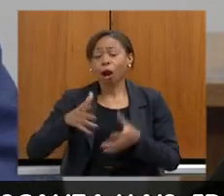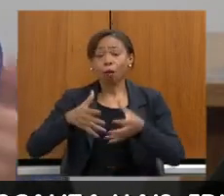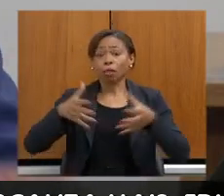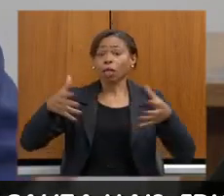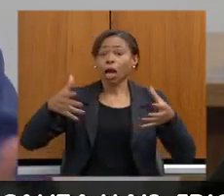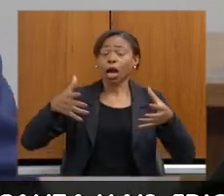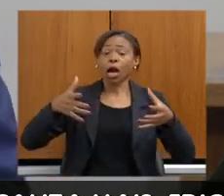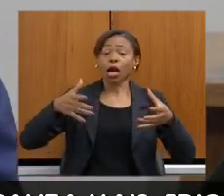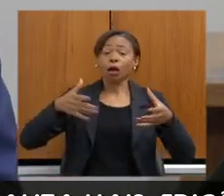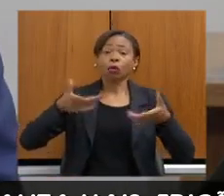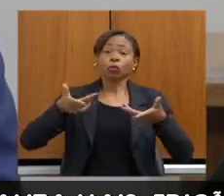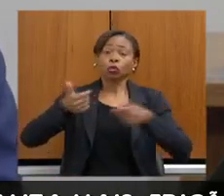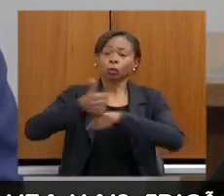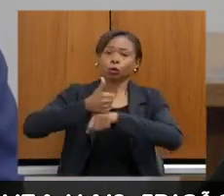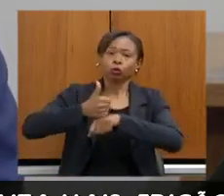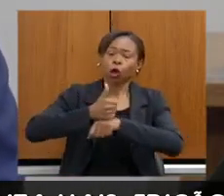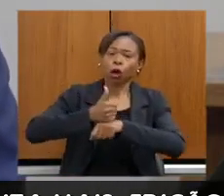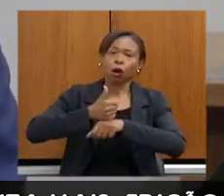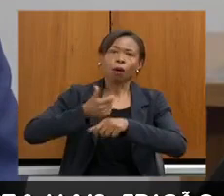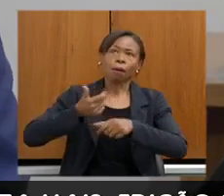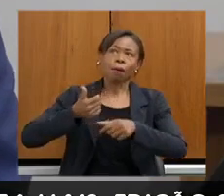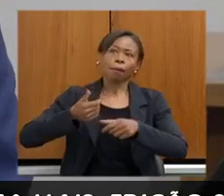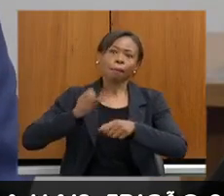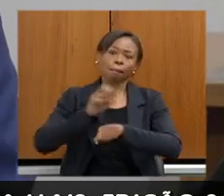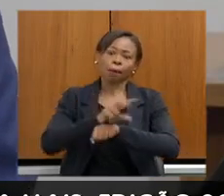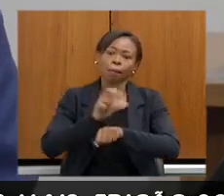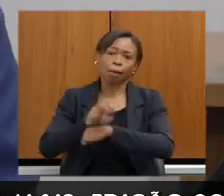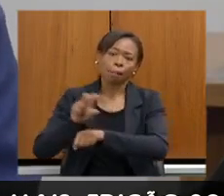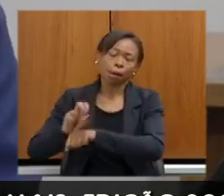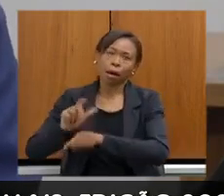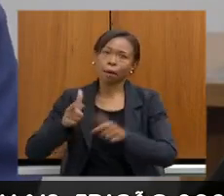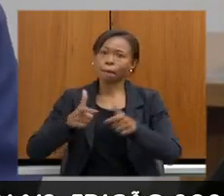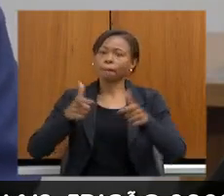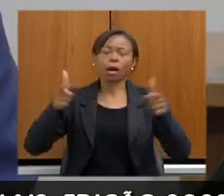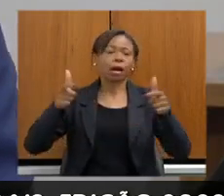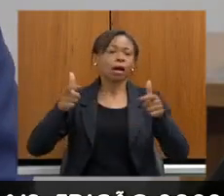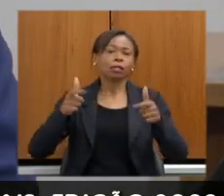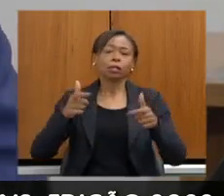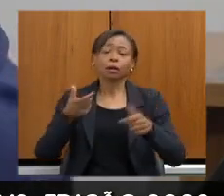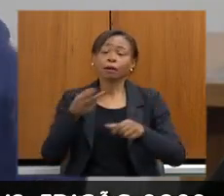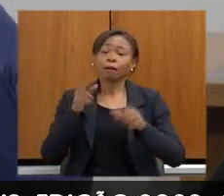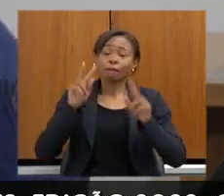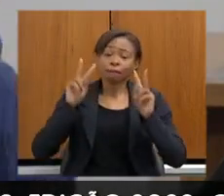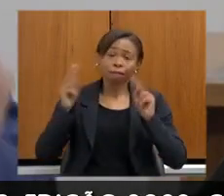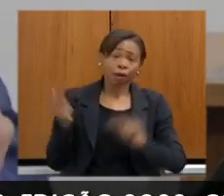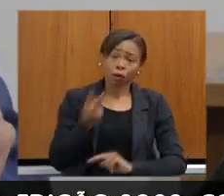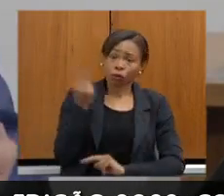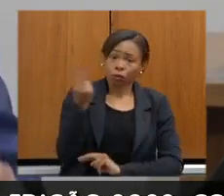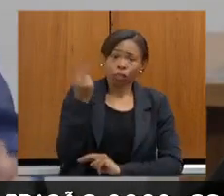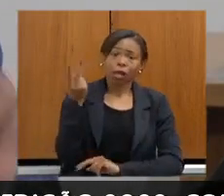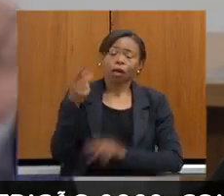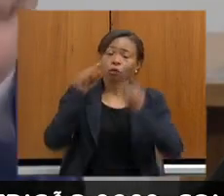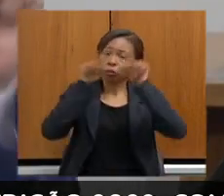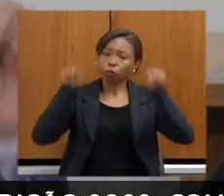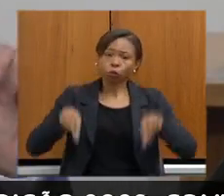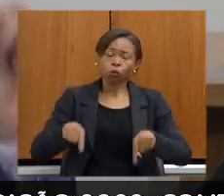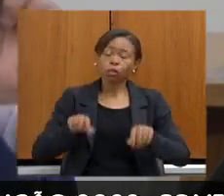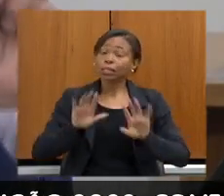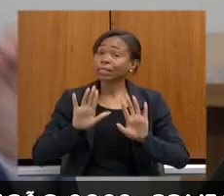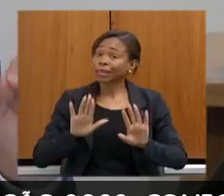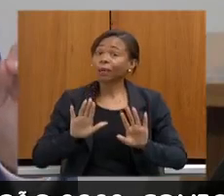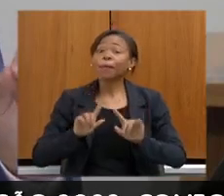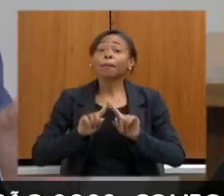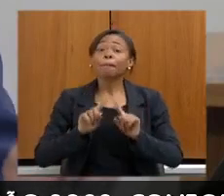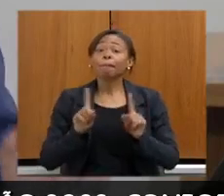número de pessoal, eu não falo só valorizar mais os servidores do meio ambiente, que, volto a dizer, só são